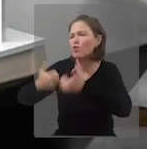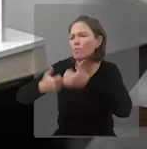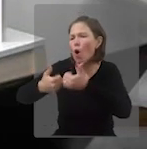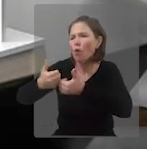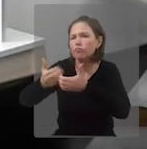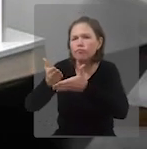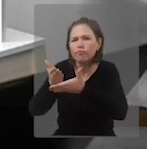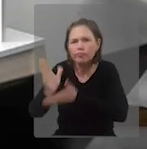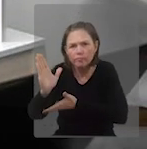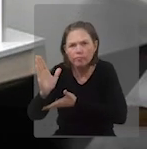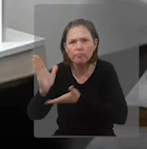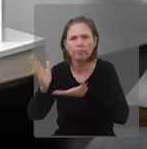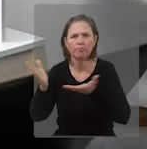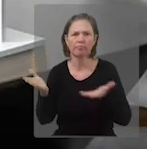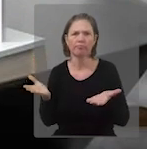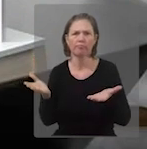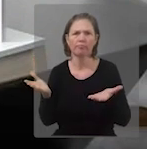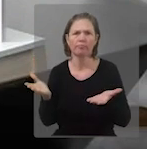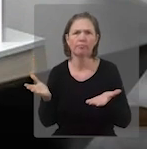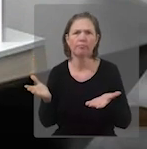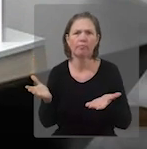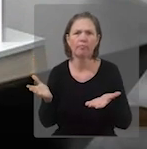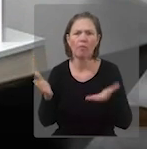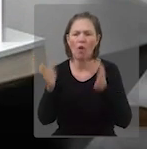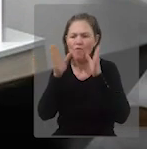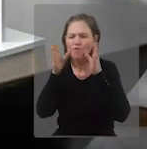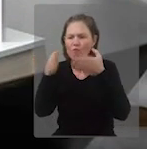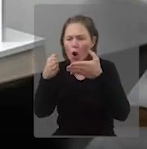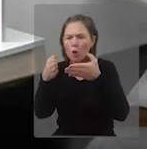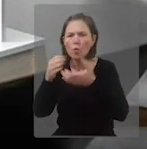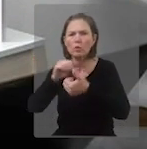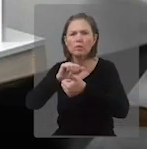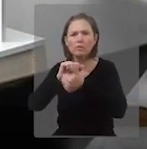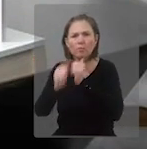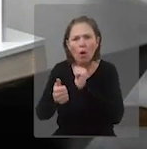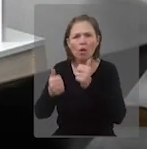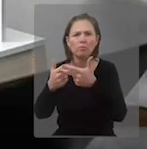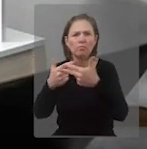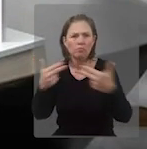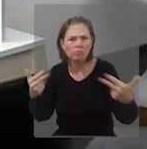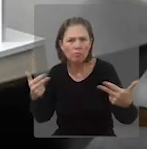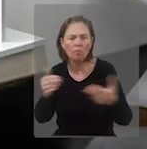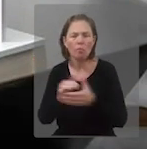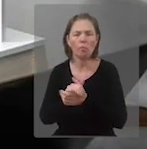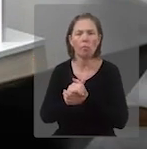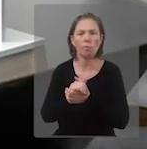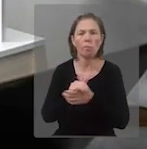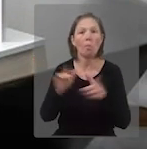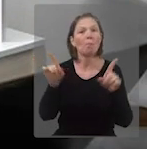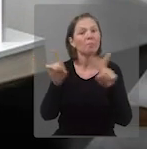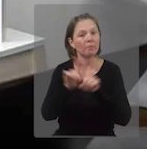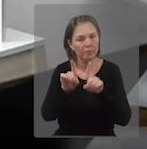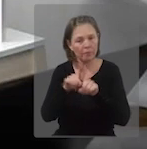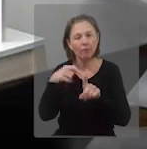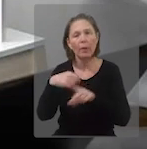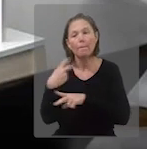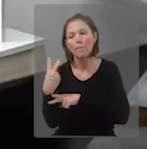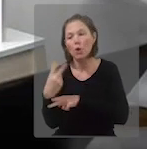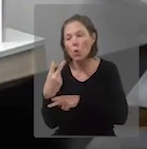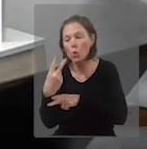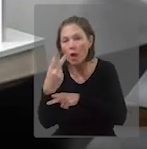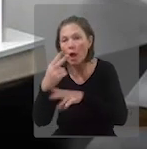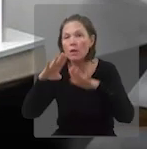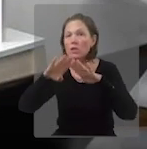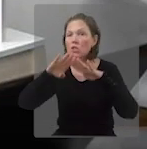escolinha esportiva. E o foco é o esporte. Então, ela precisa buscar também